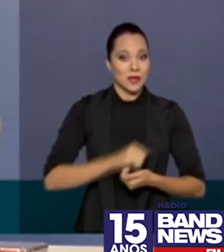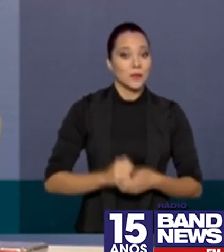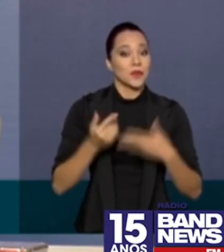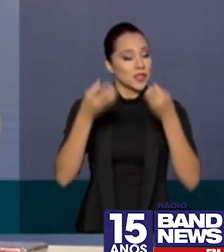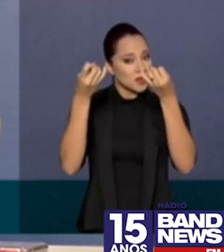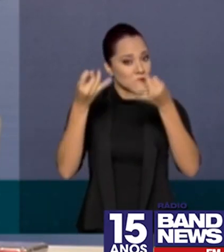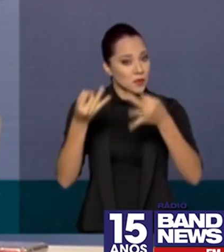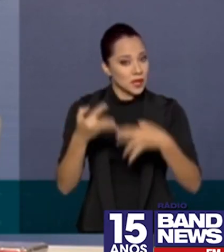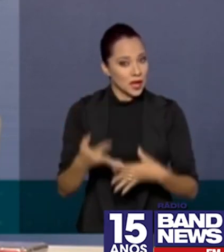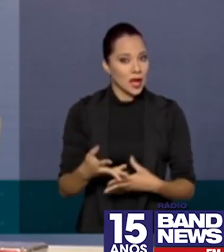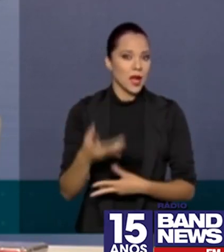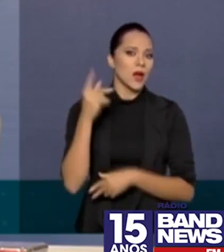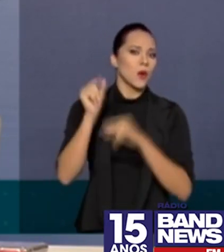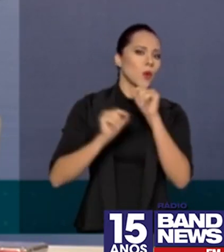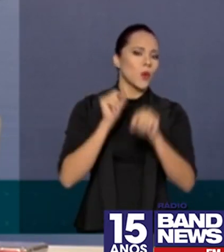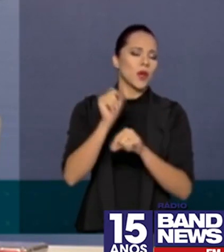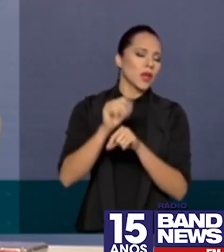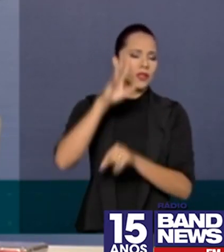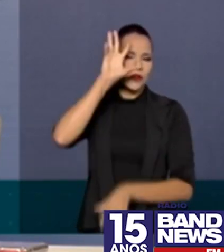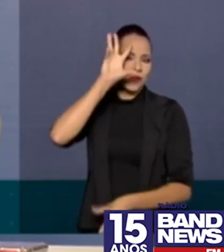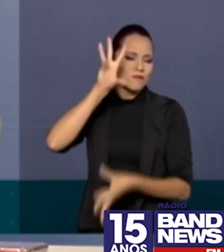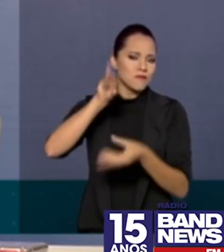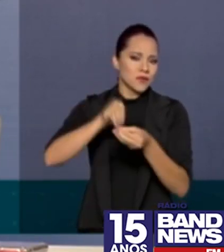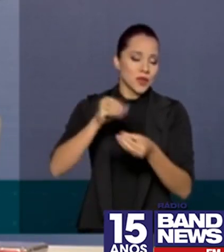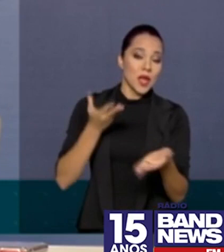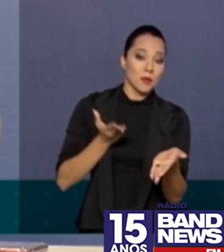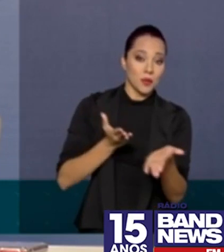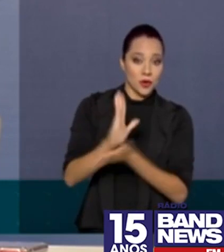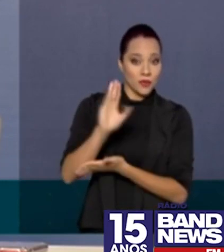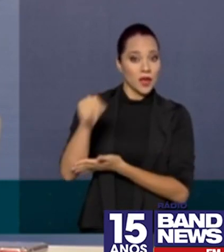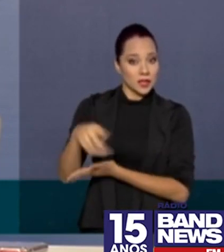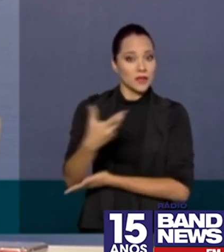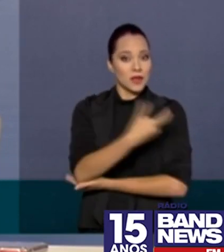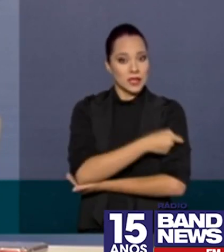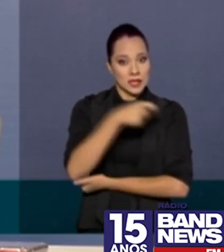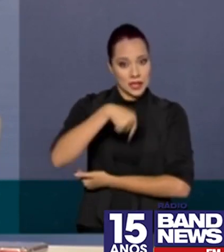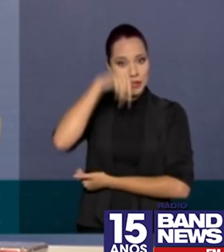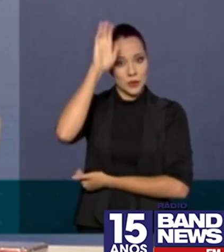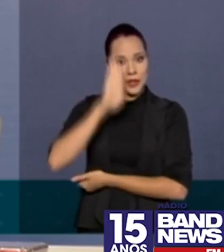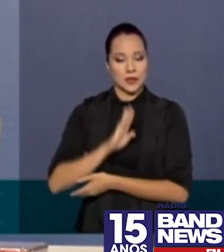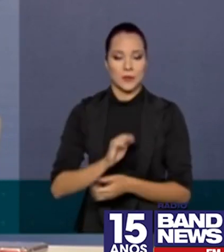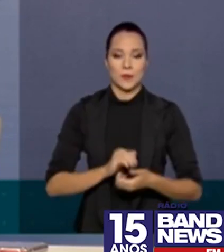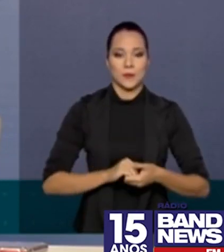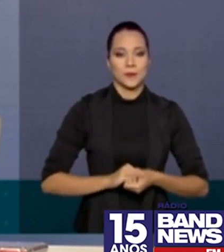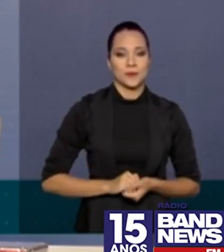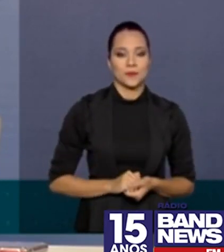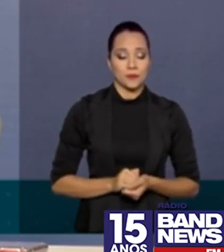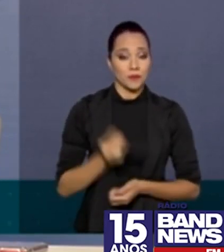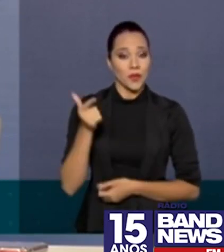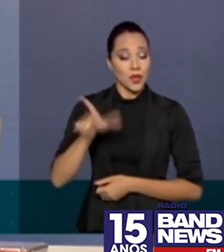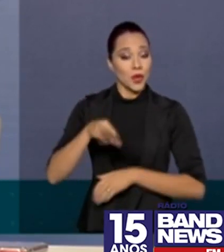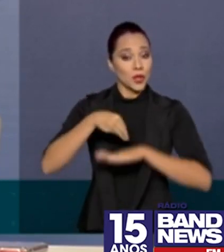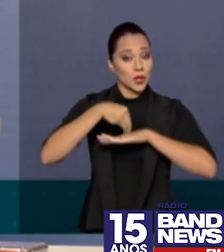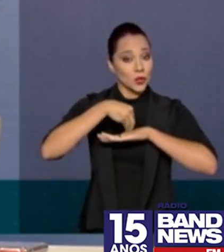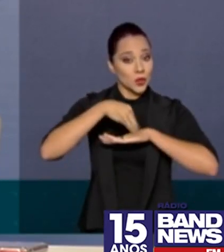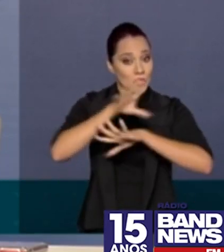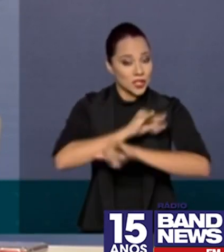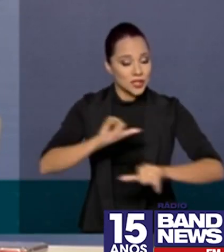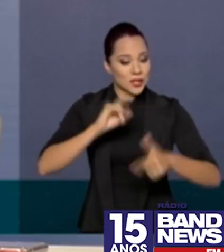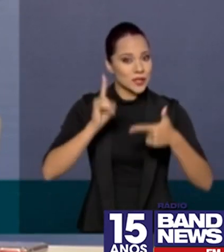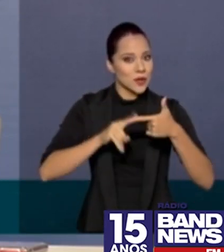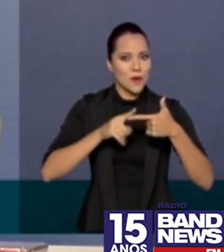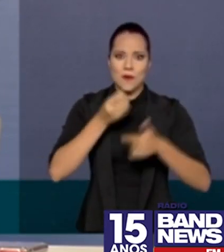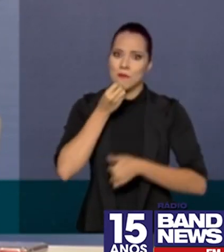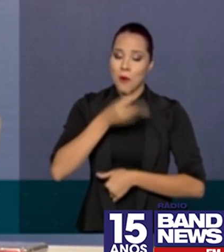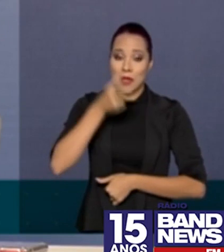explicar o racional que levou a gente a aprovar essa vacina aqui. E outra notícia que é muito boa e